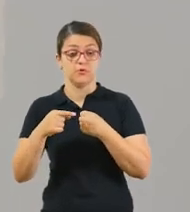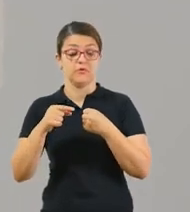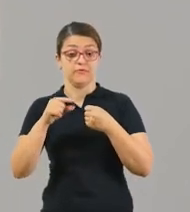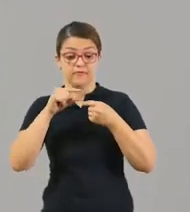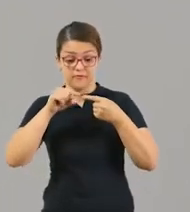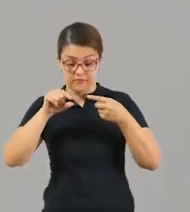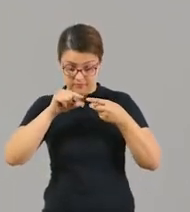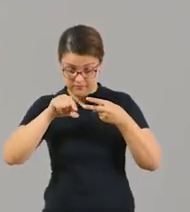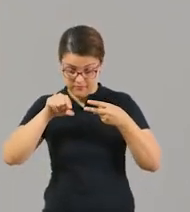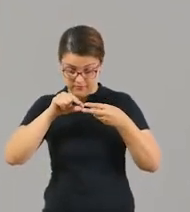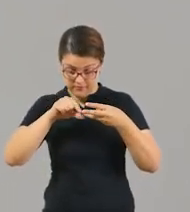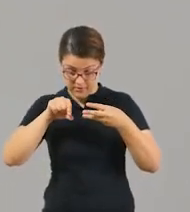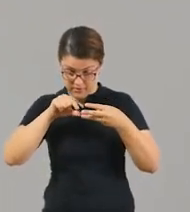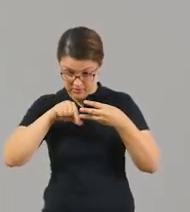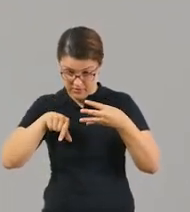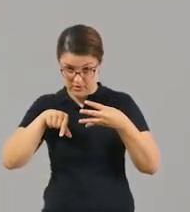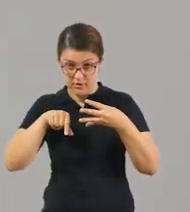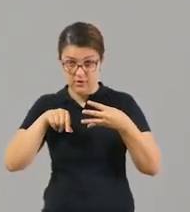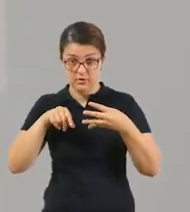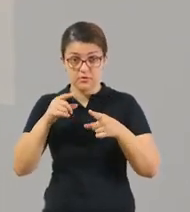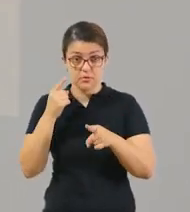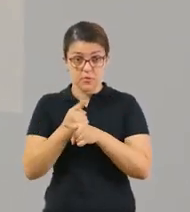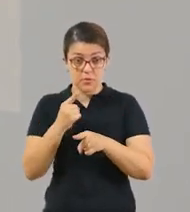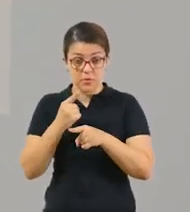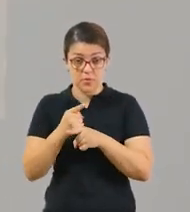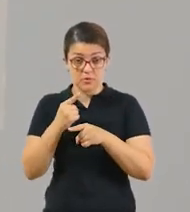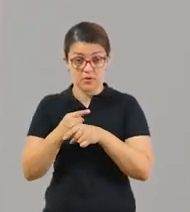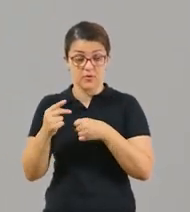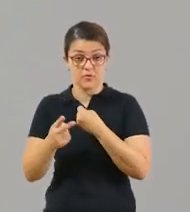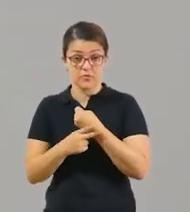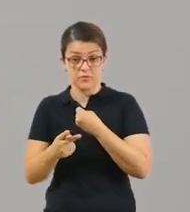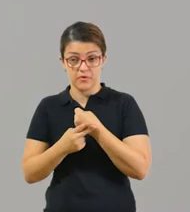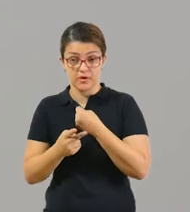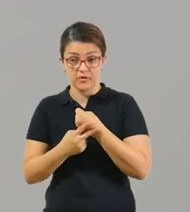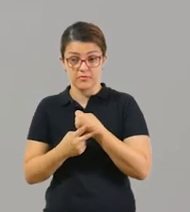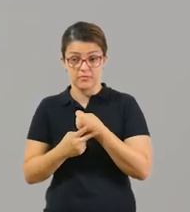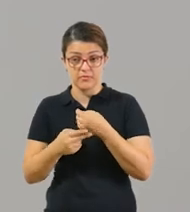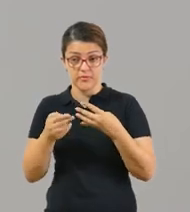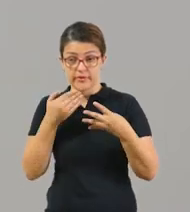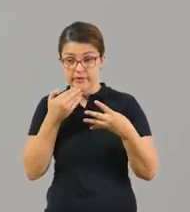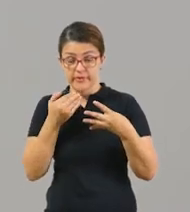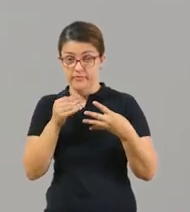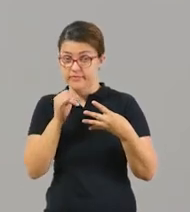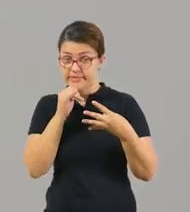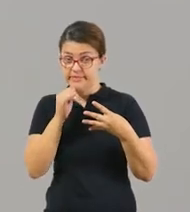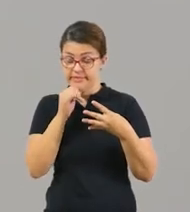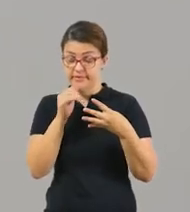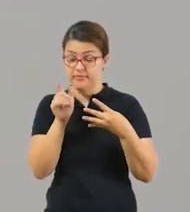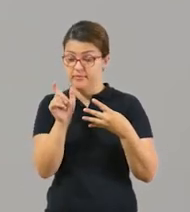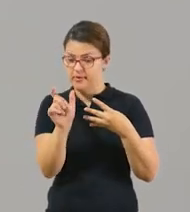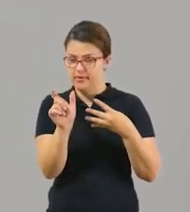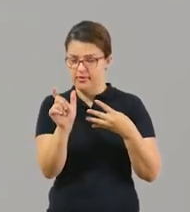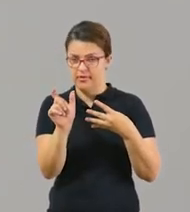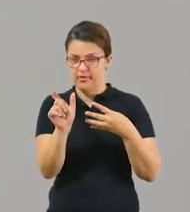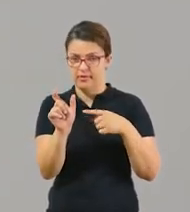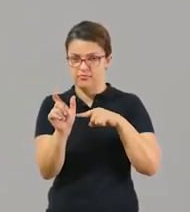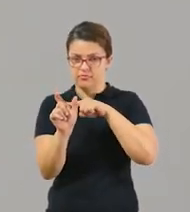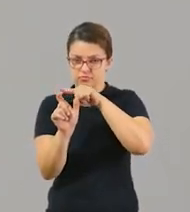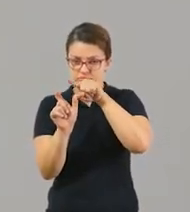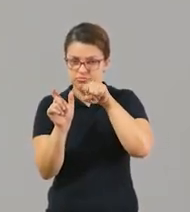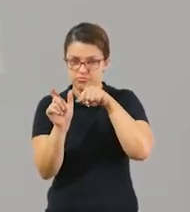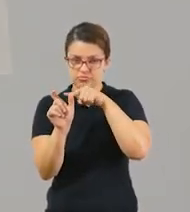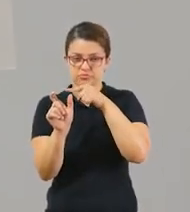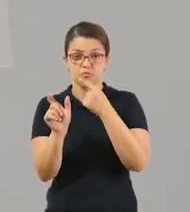frases para vocês destacarem o verbo da forma que vocês acharem melhor. Eu, por exemplo, coloquei ela de vermelho